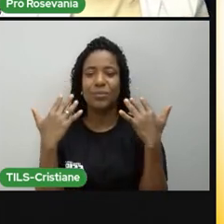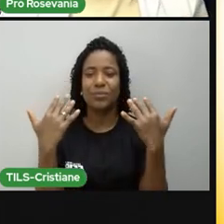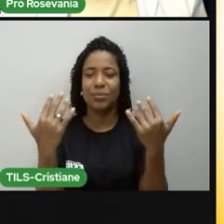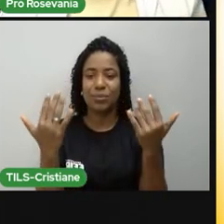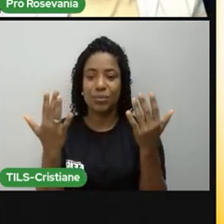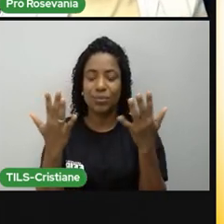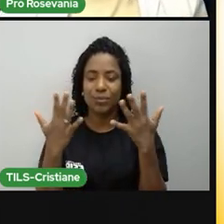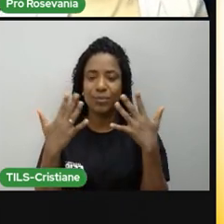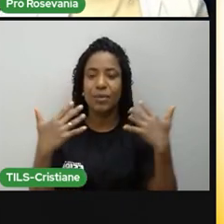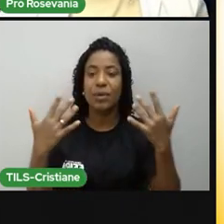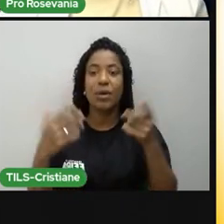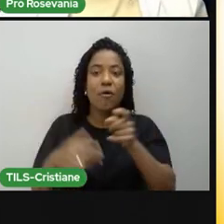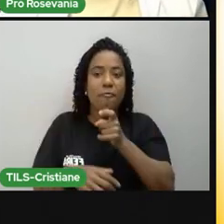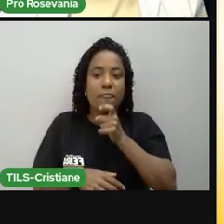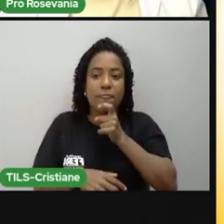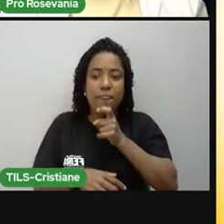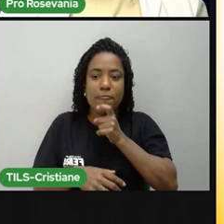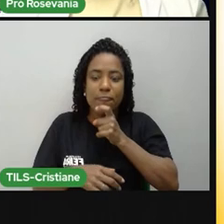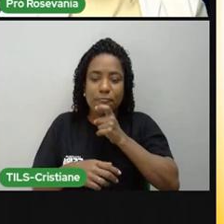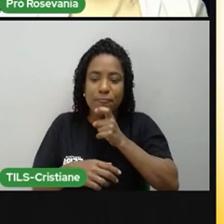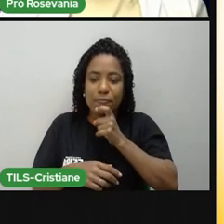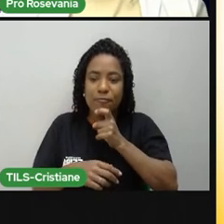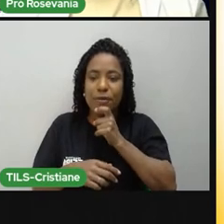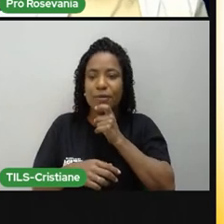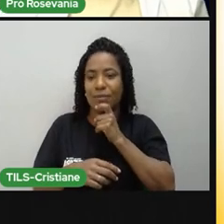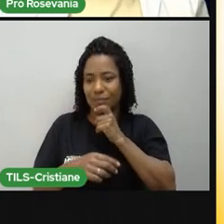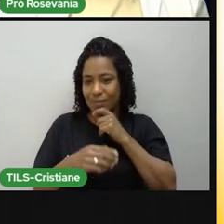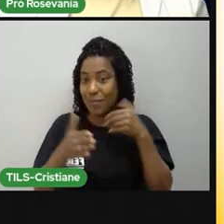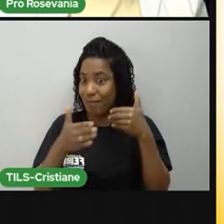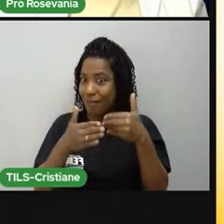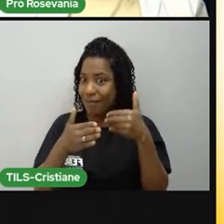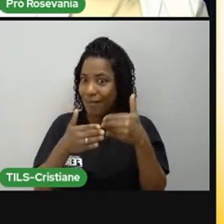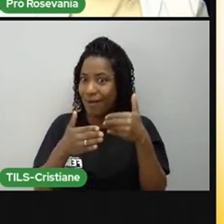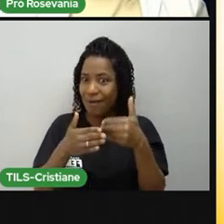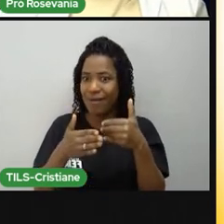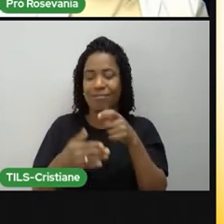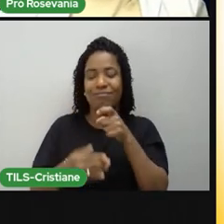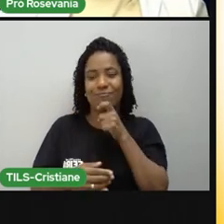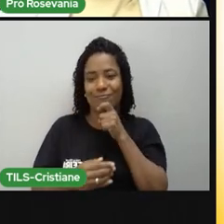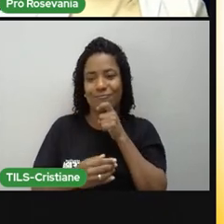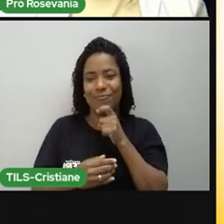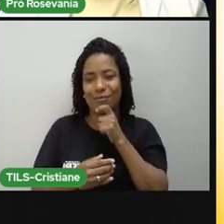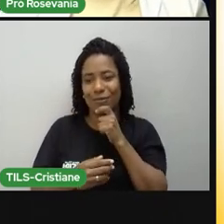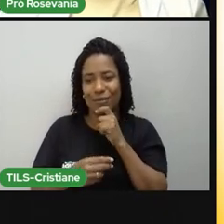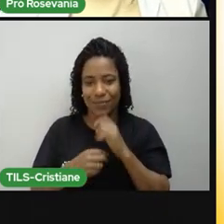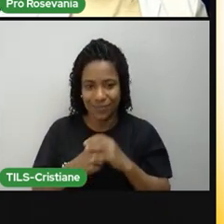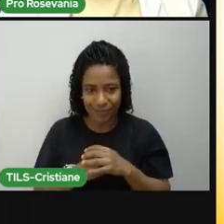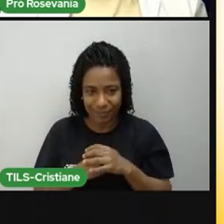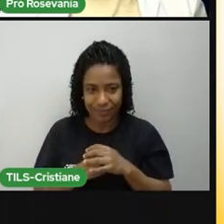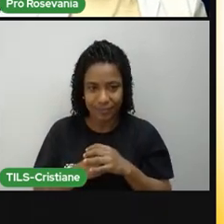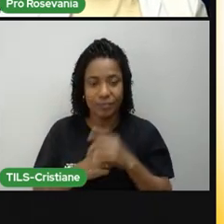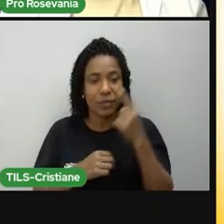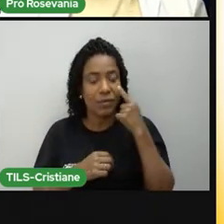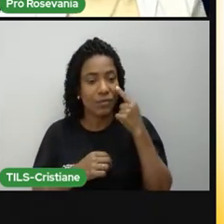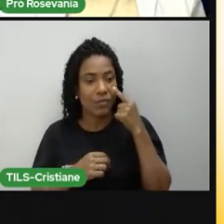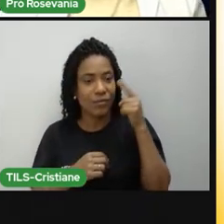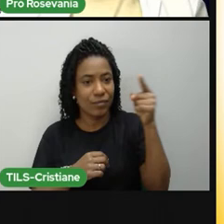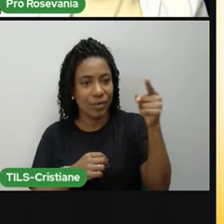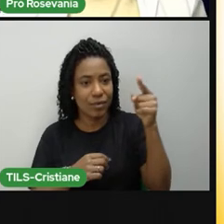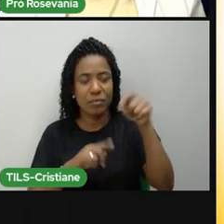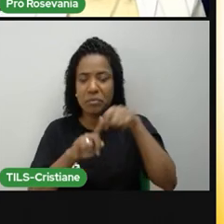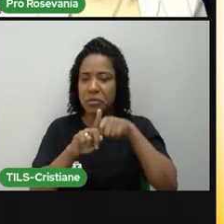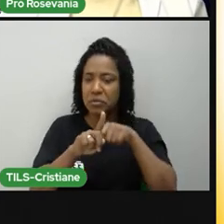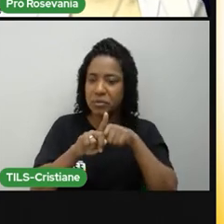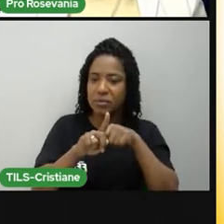pouquinho para a gente chegar no período do inverno. Então, aí o que acontece? A gente estava aqui nesse momento, em dezembro,